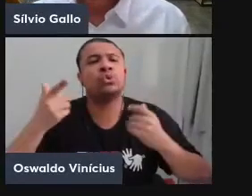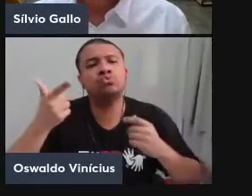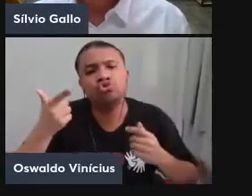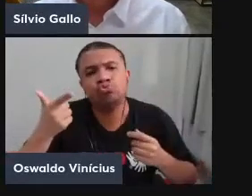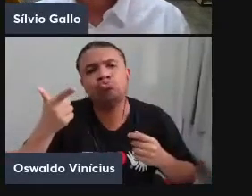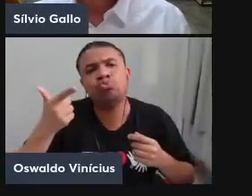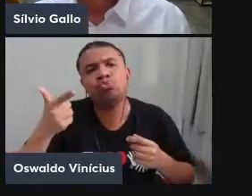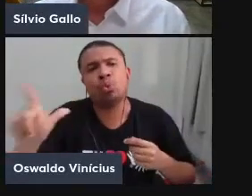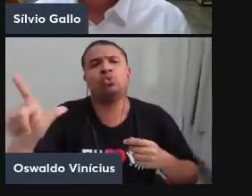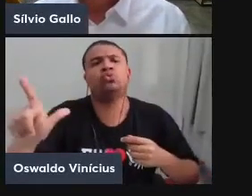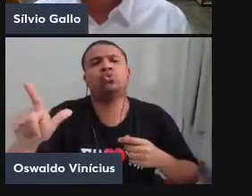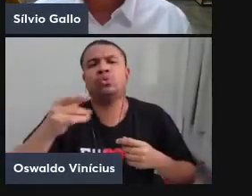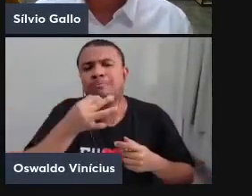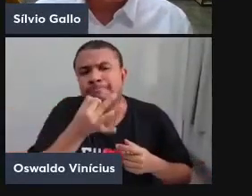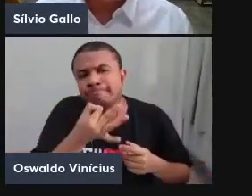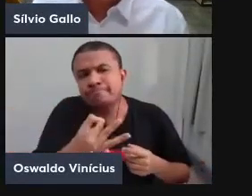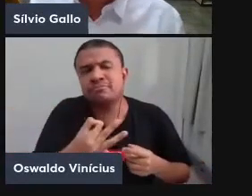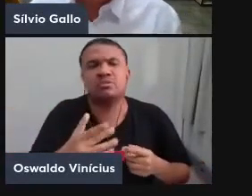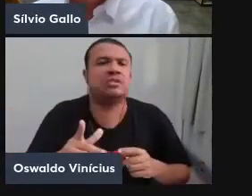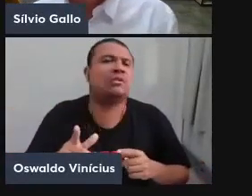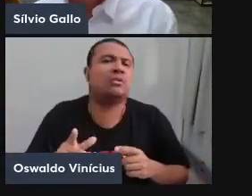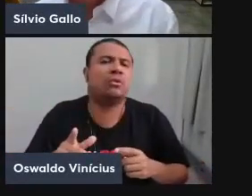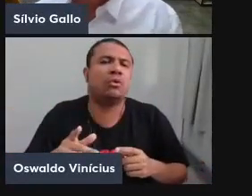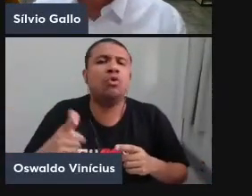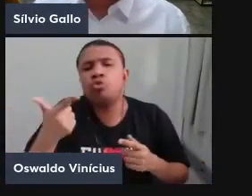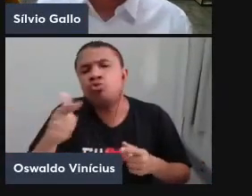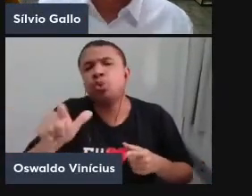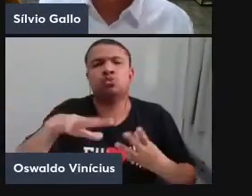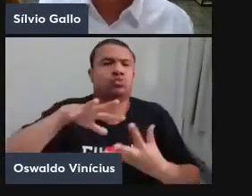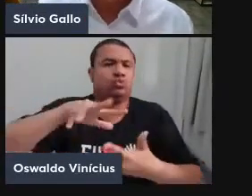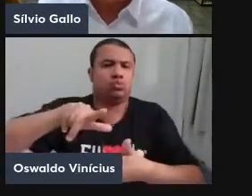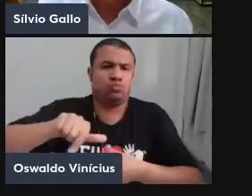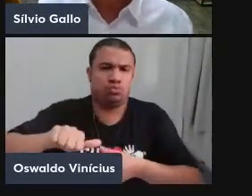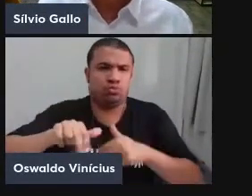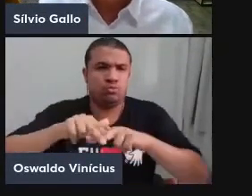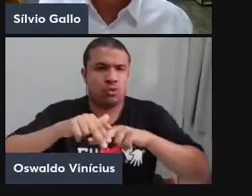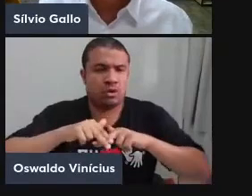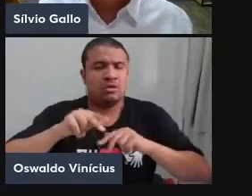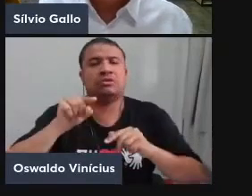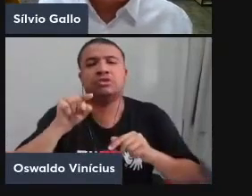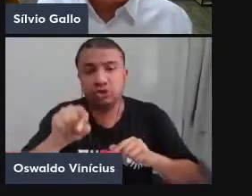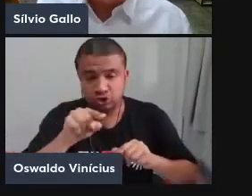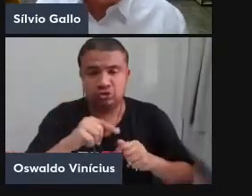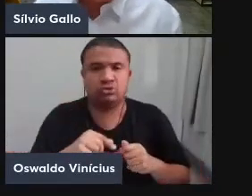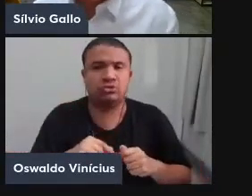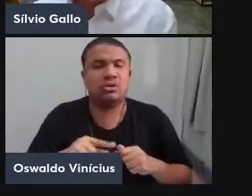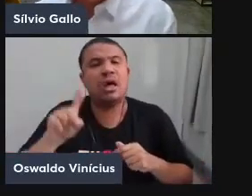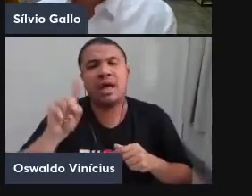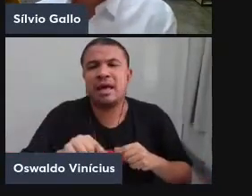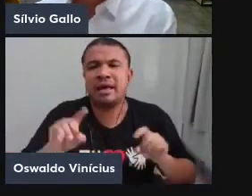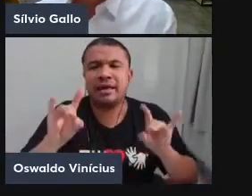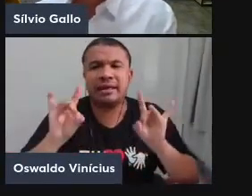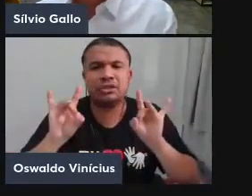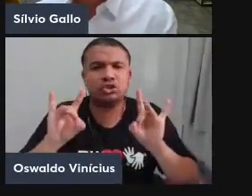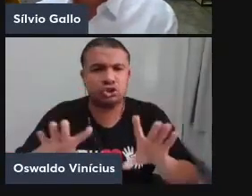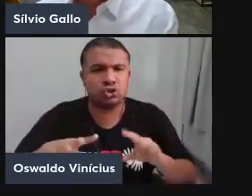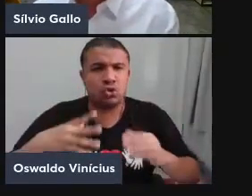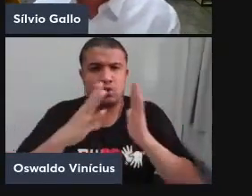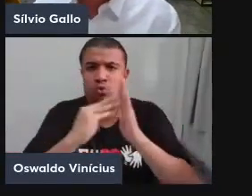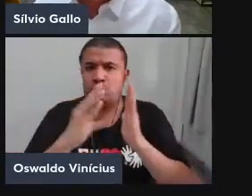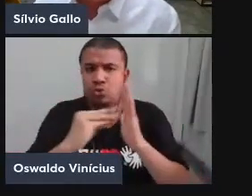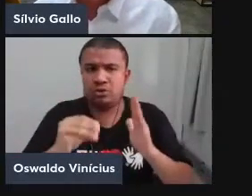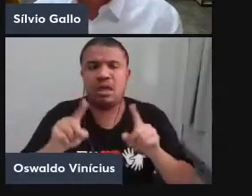mundo possível, porque afirmar um outro mundo em relação a esse mundo é apenas afirmar um outro modelo,